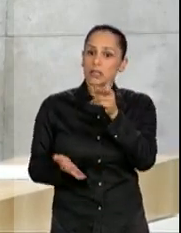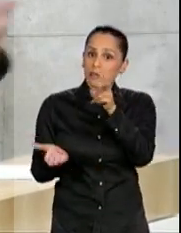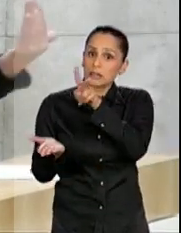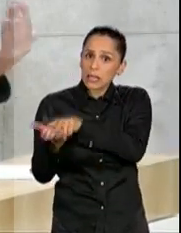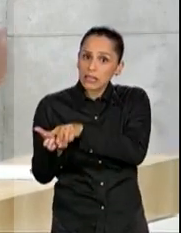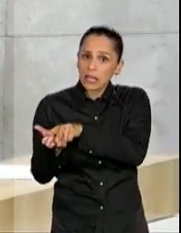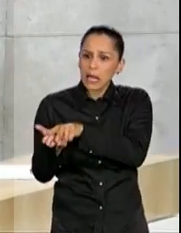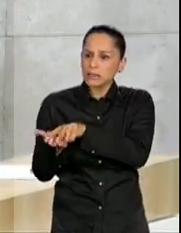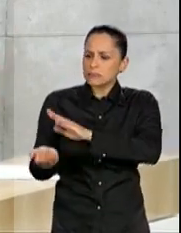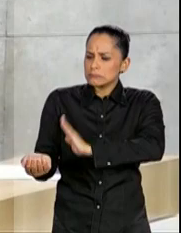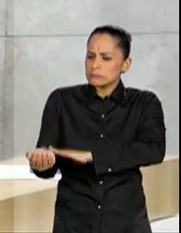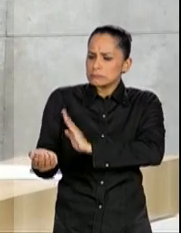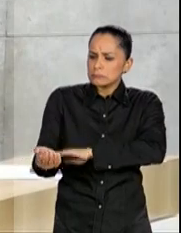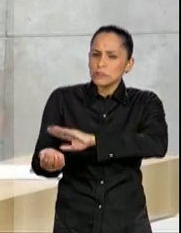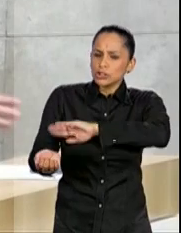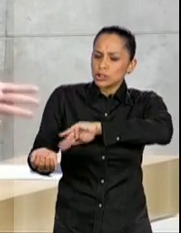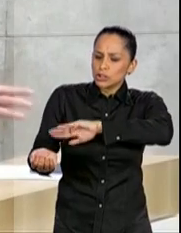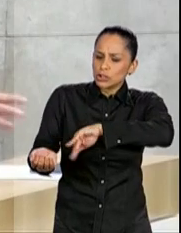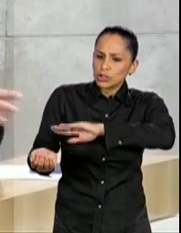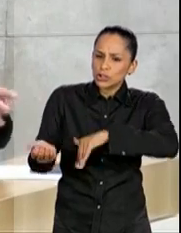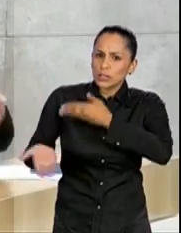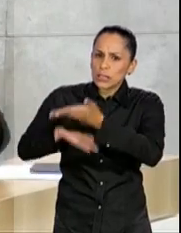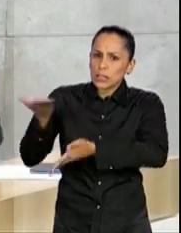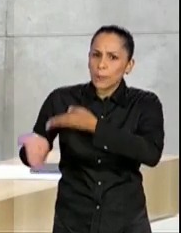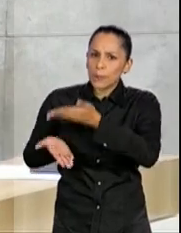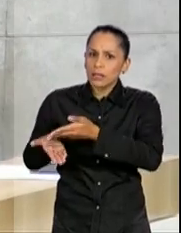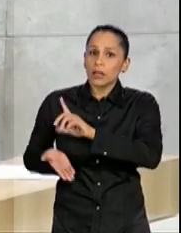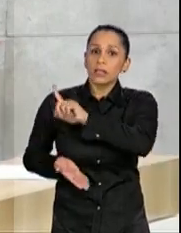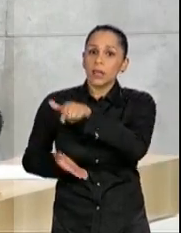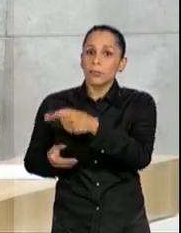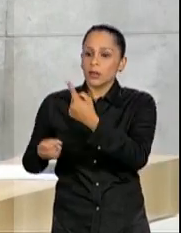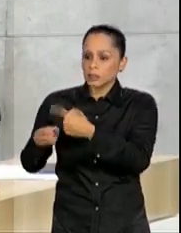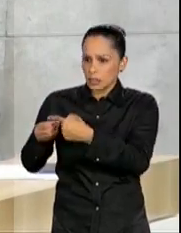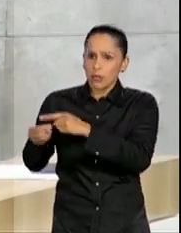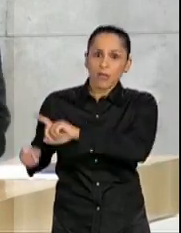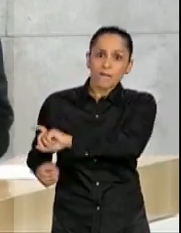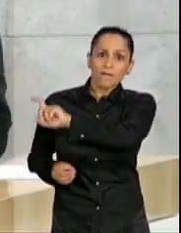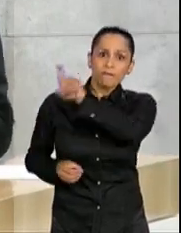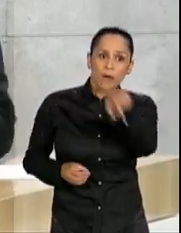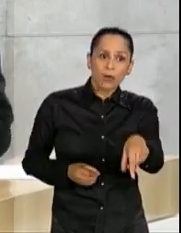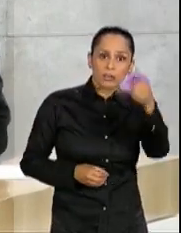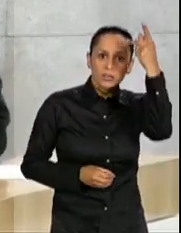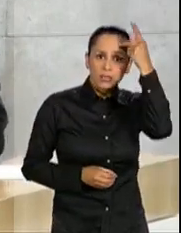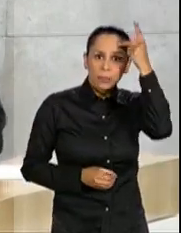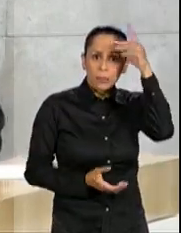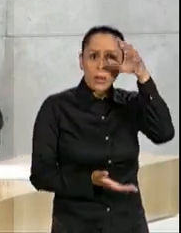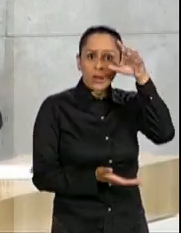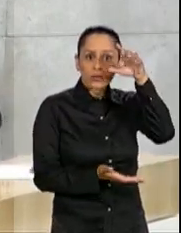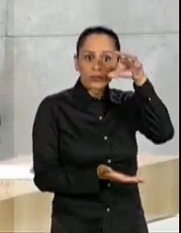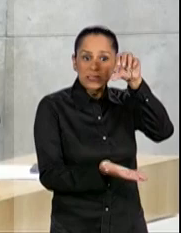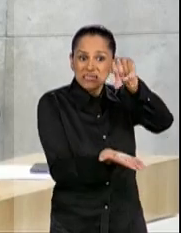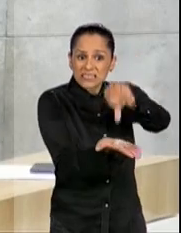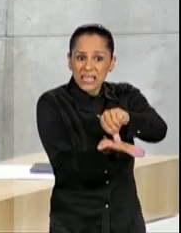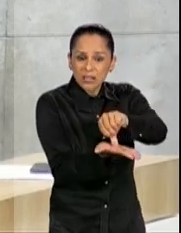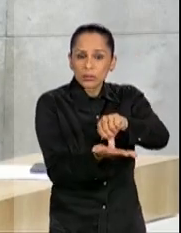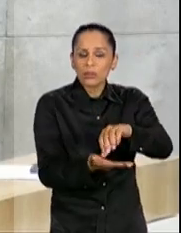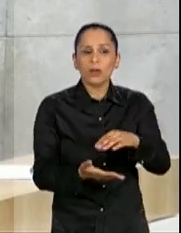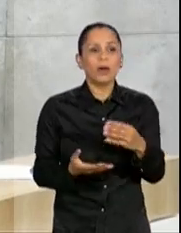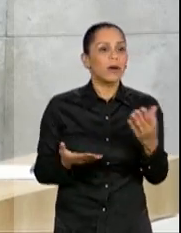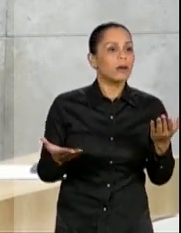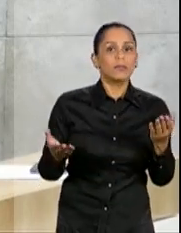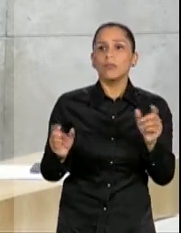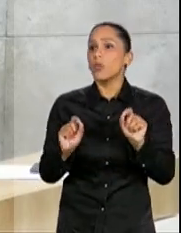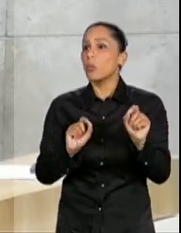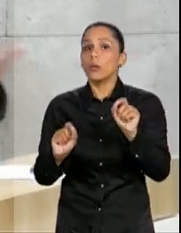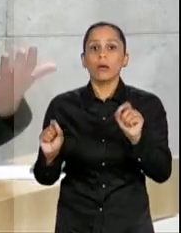sai do tratamento e desembarca no centro da cidade de São Paulo com a indicação, olha, você pode chamar um 5,6 do orelhão, que é para alguém